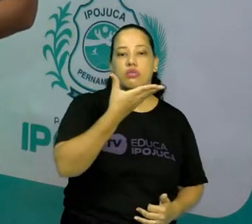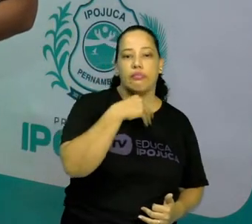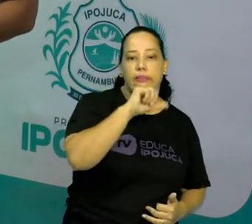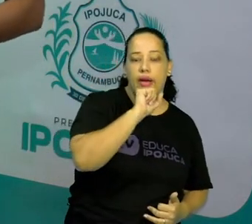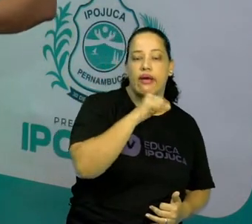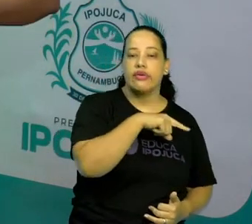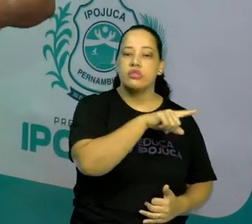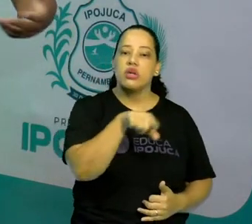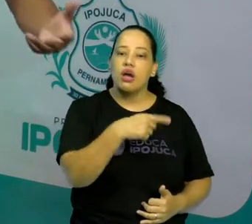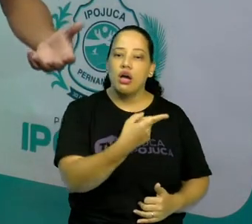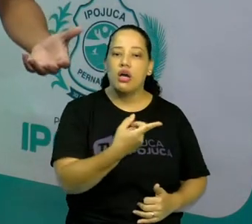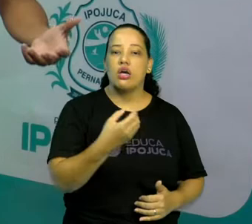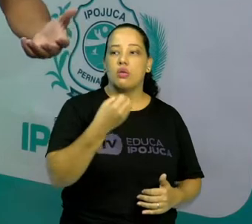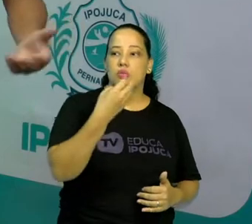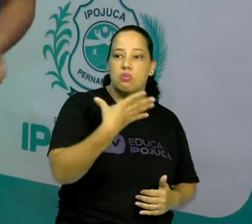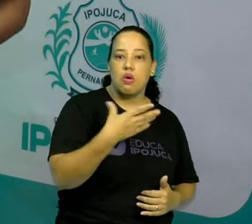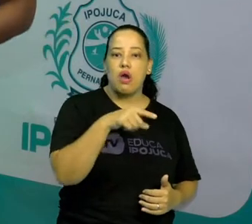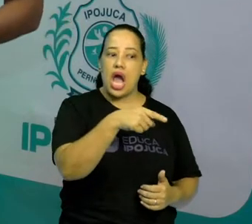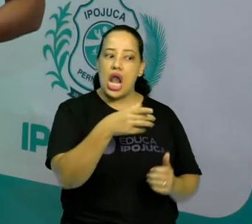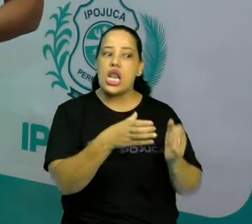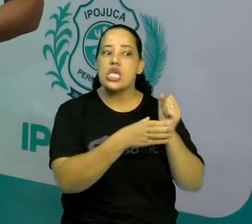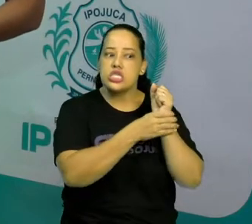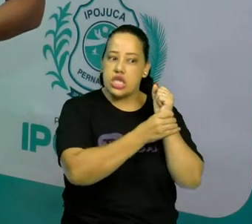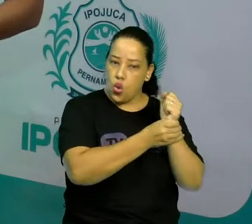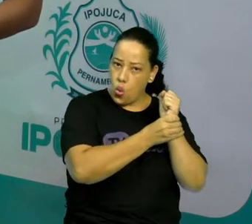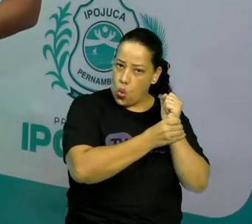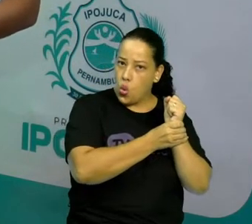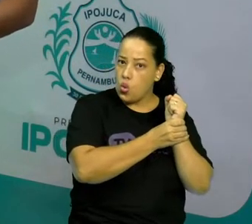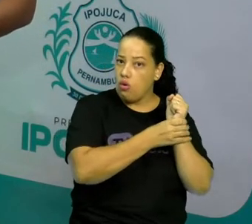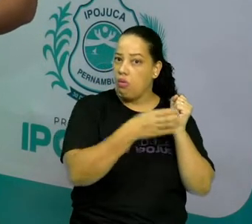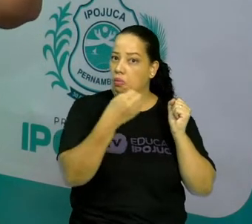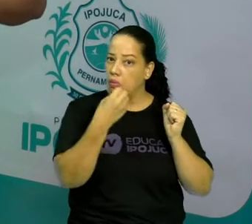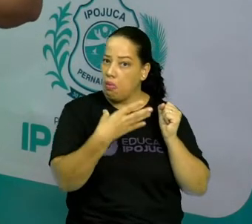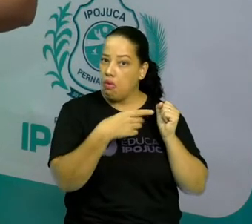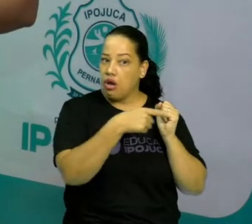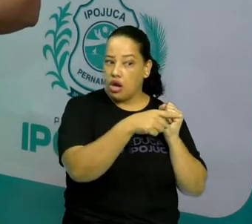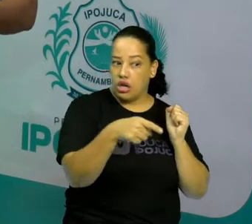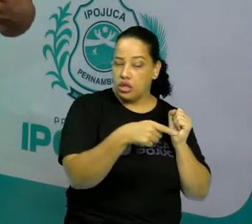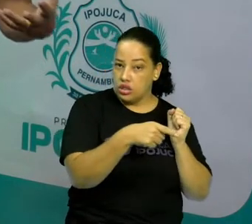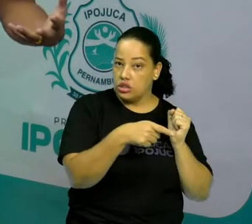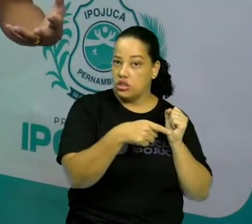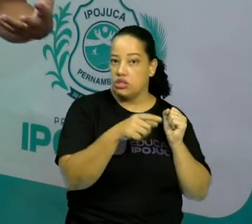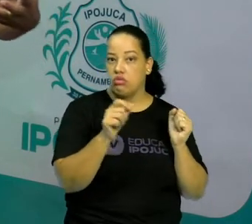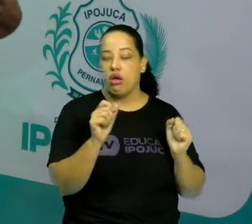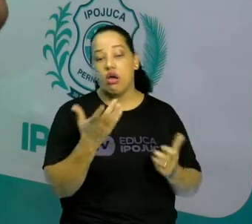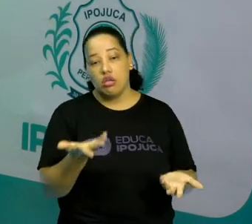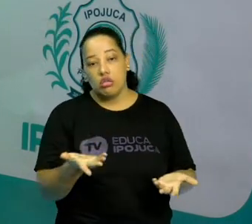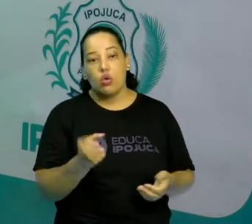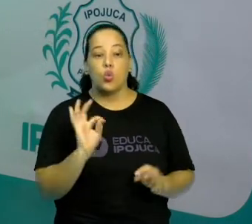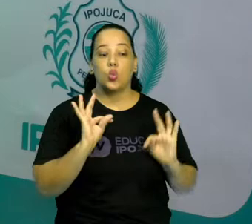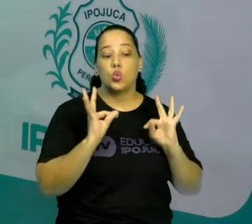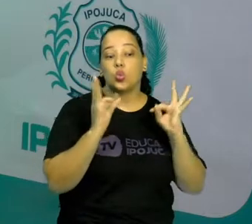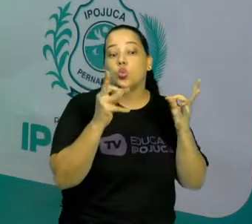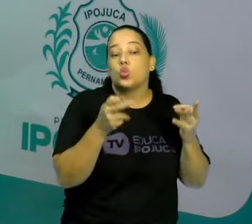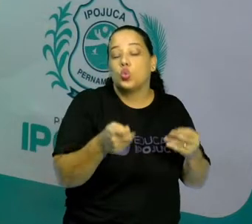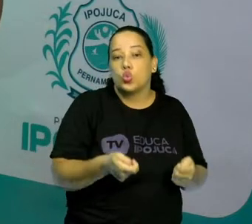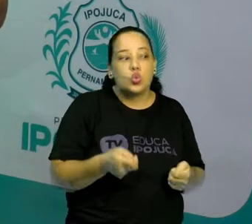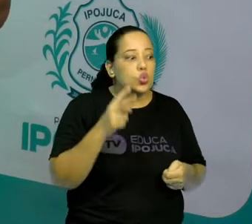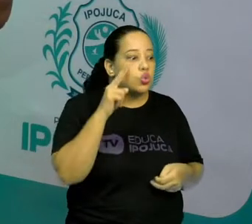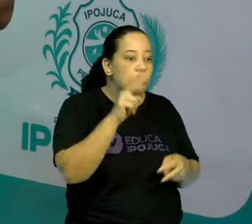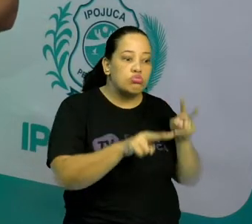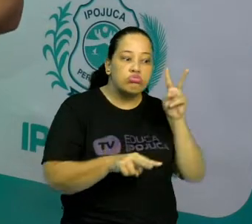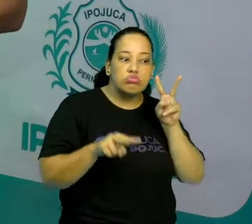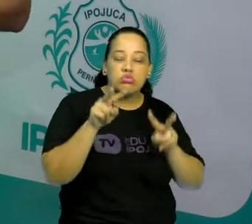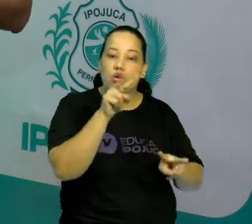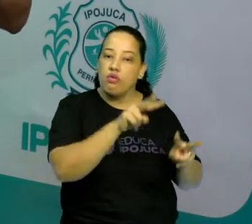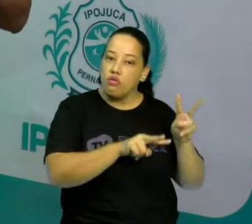brincando, se é seguro aquele local, aquele espaço. Então, todo esse processo de intervenção que a